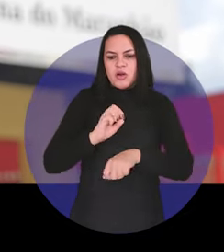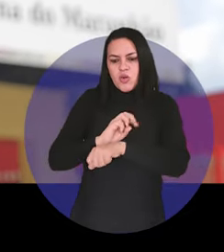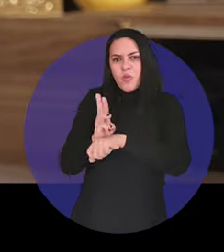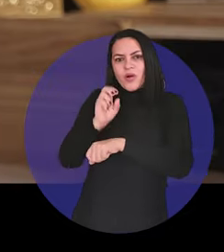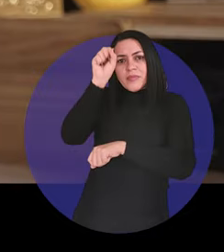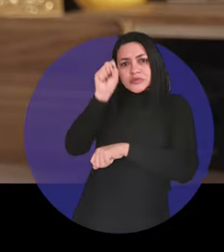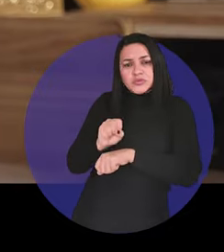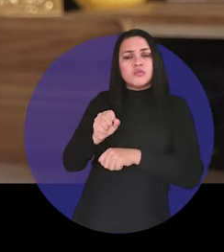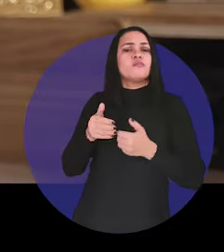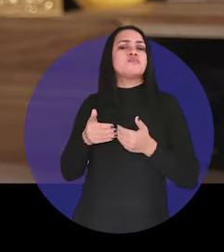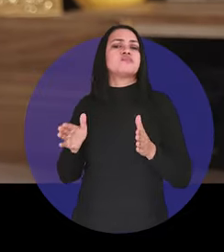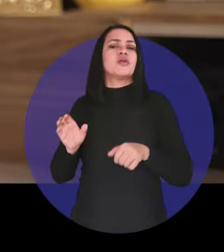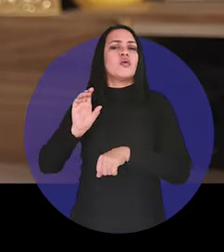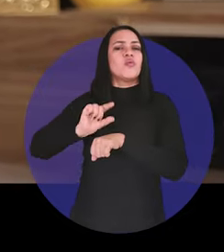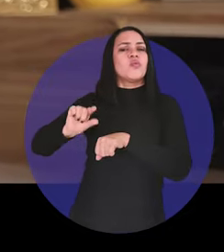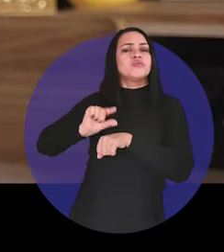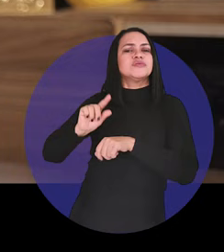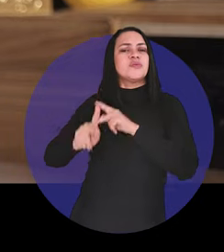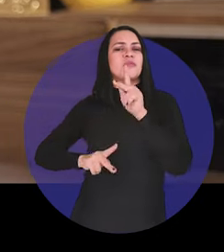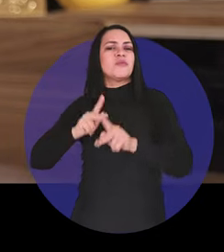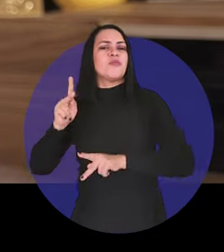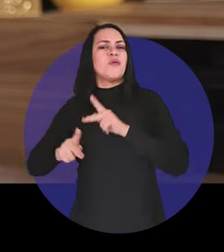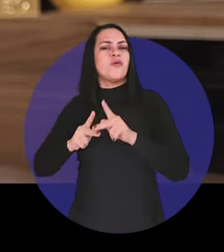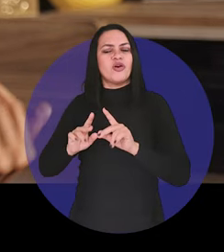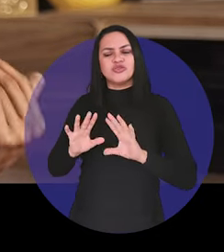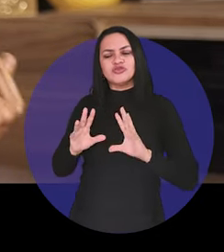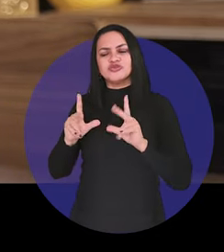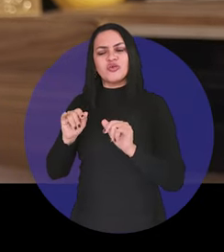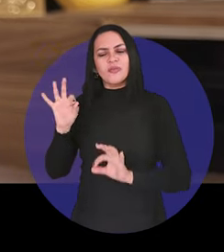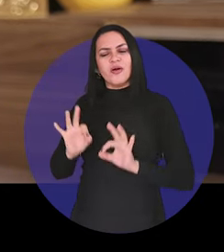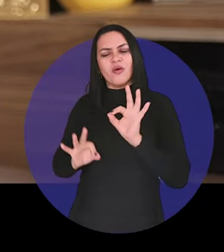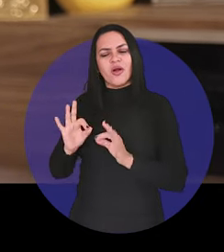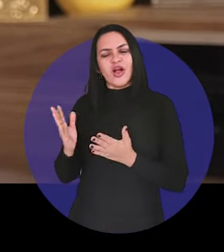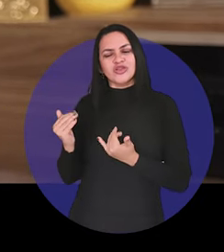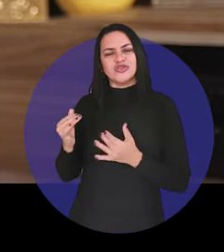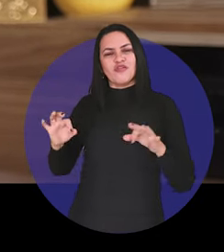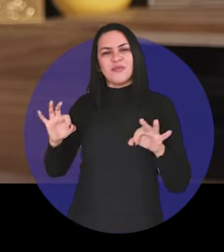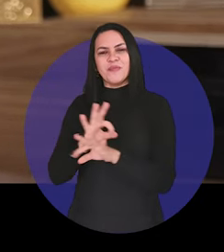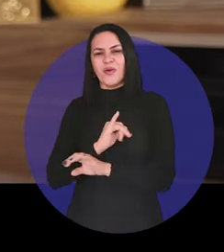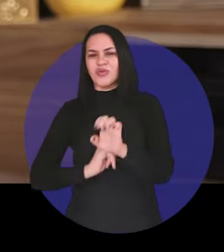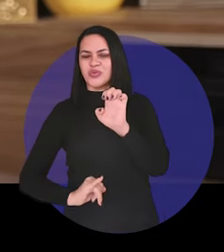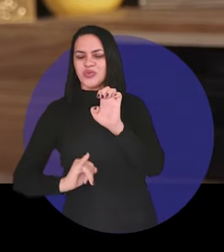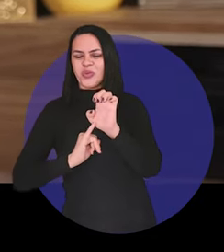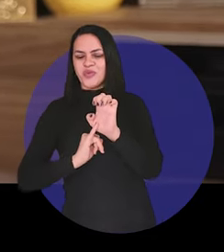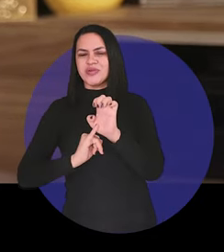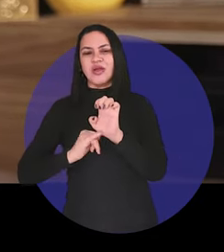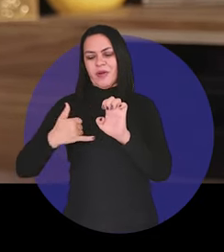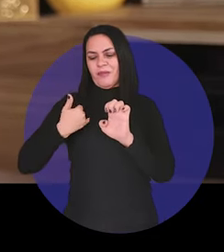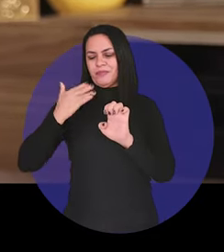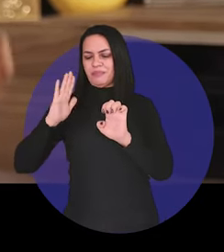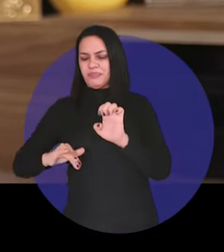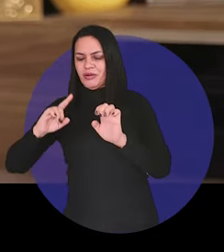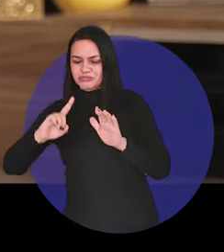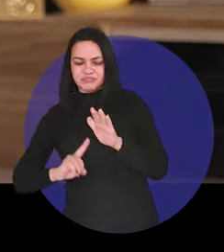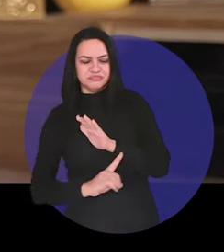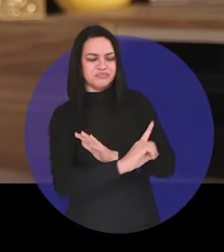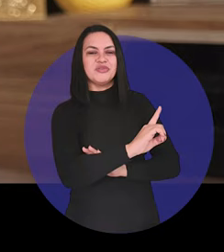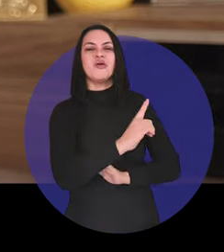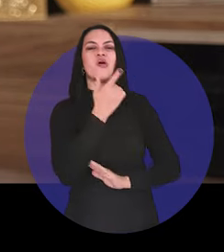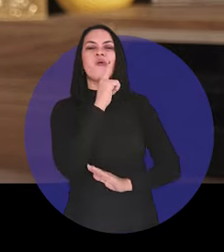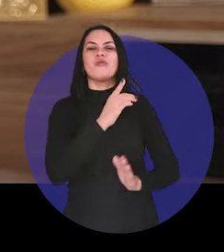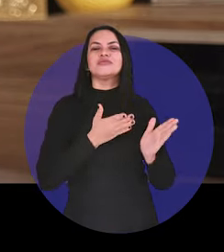portas abertas porque tem um cursinho popular, então tem todo um fomento para esse jovem sair do IEMA, da menor idade e ir para a